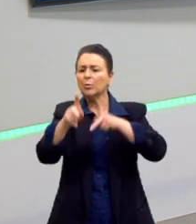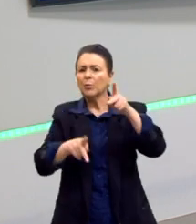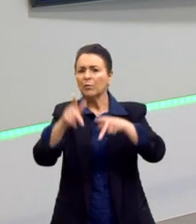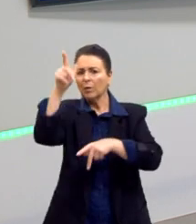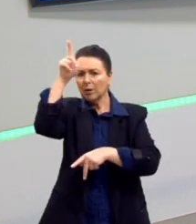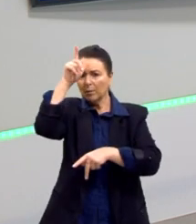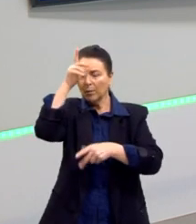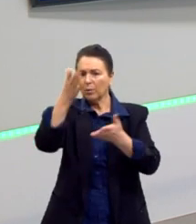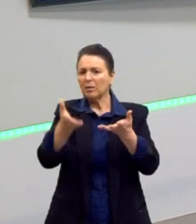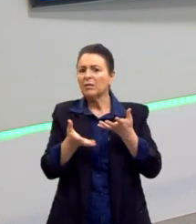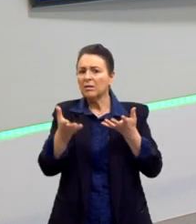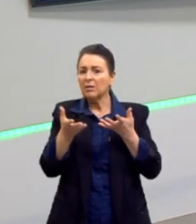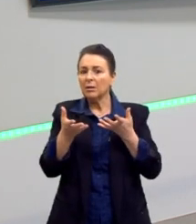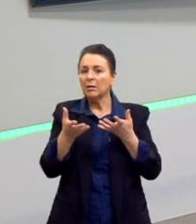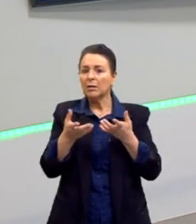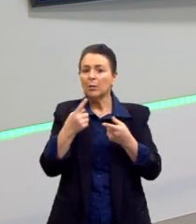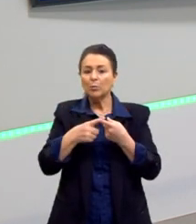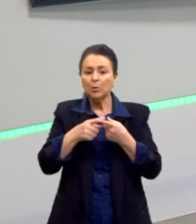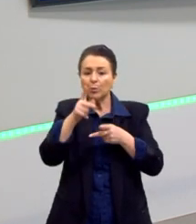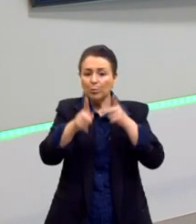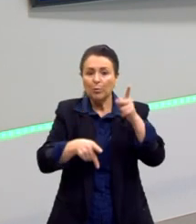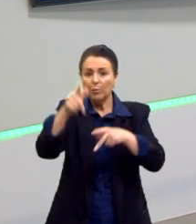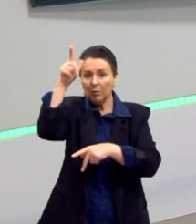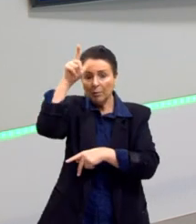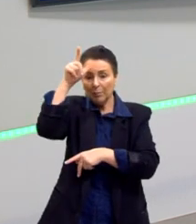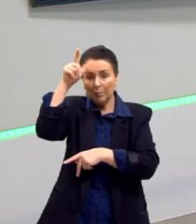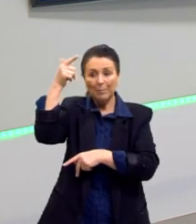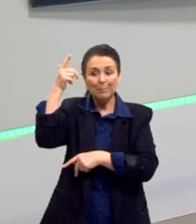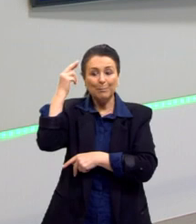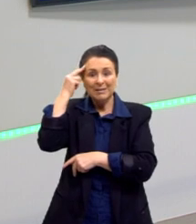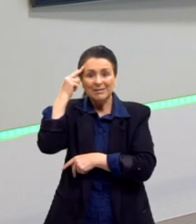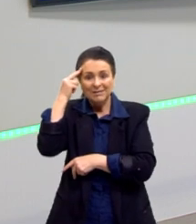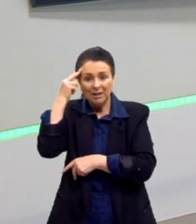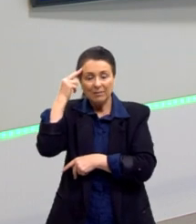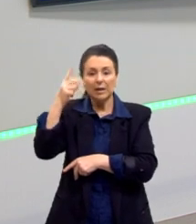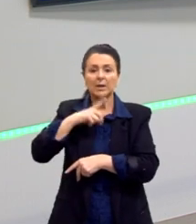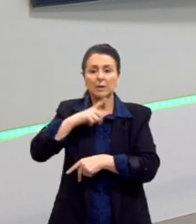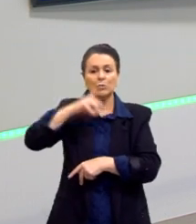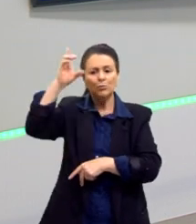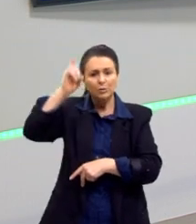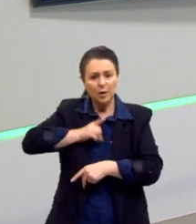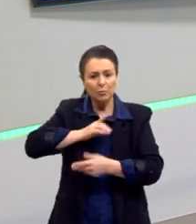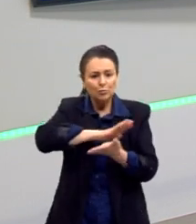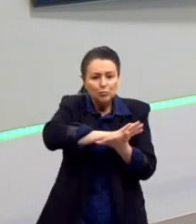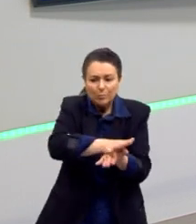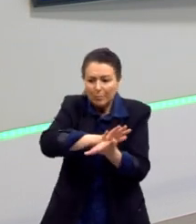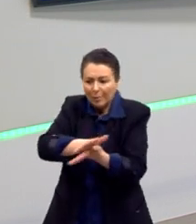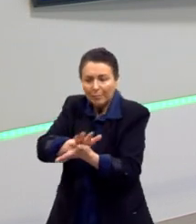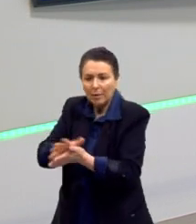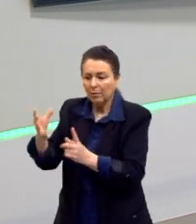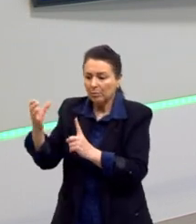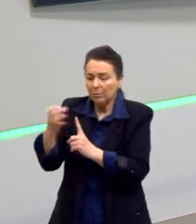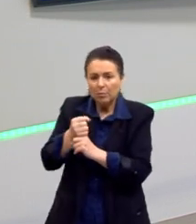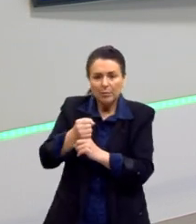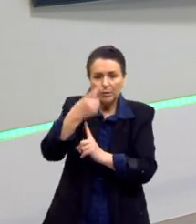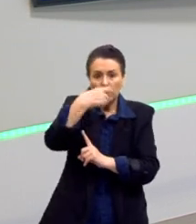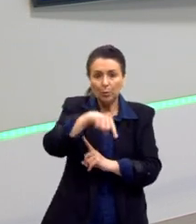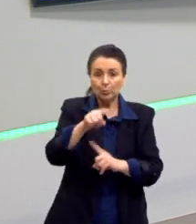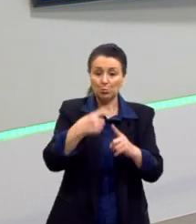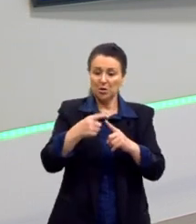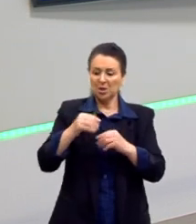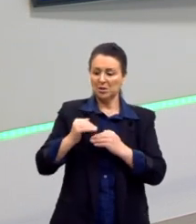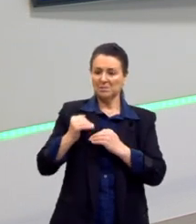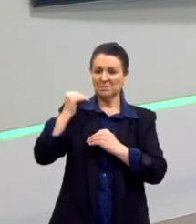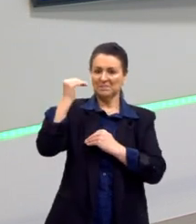realmente eram uma raça superior e que tinham o direito, sim, de exterminar os outros, dominar, forçar eles a